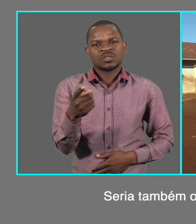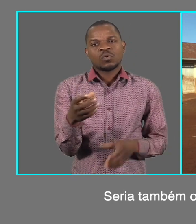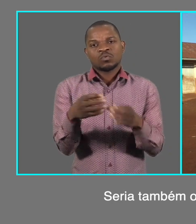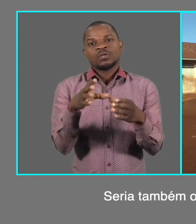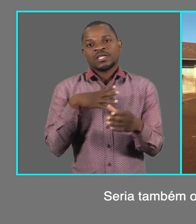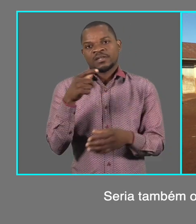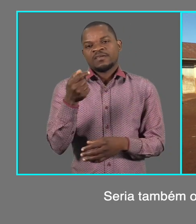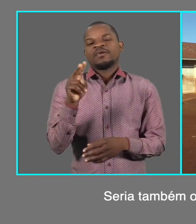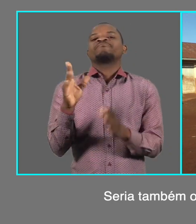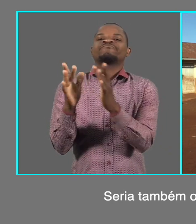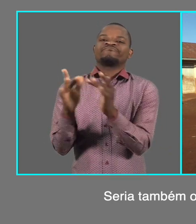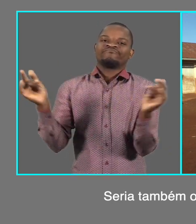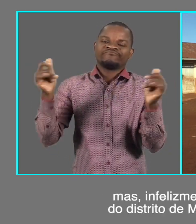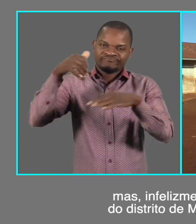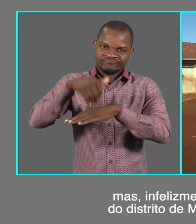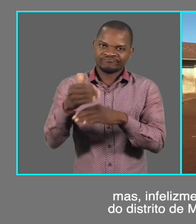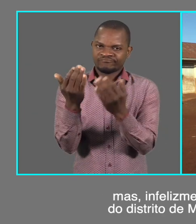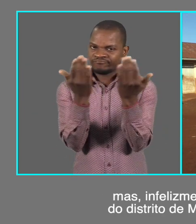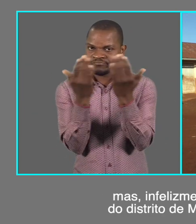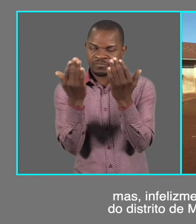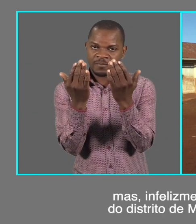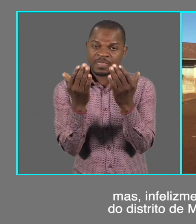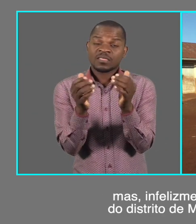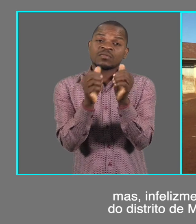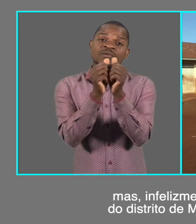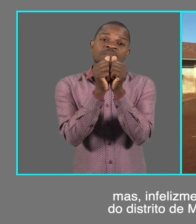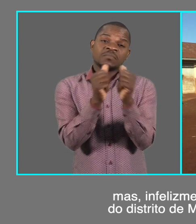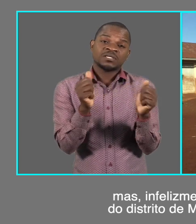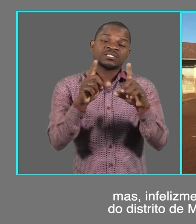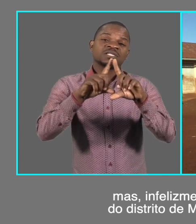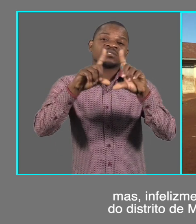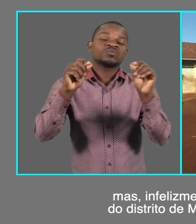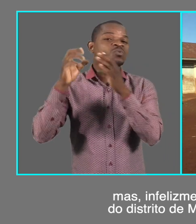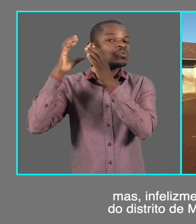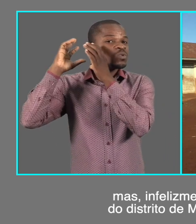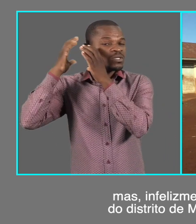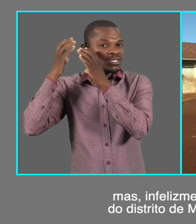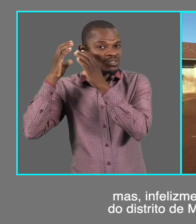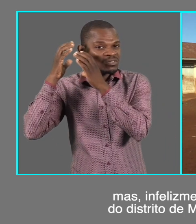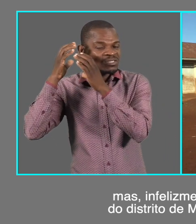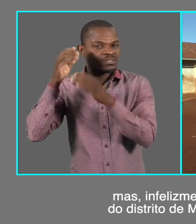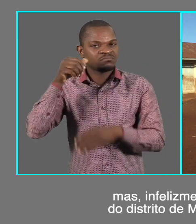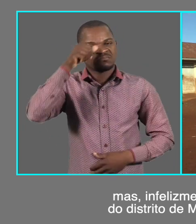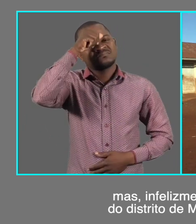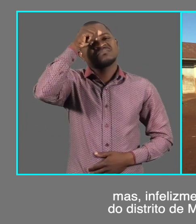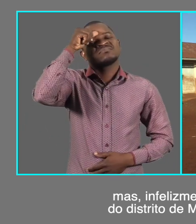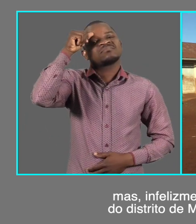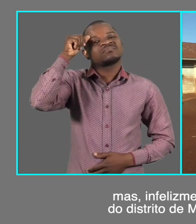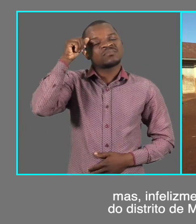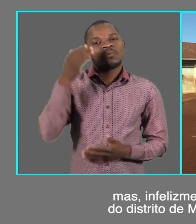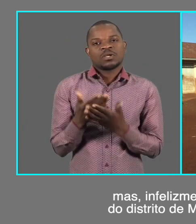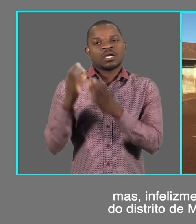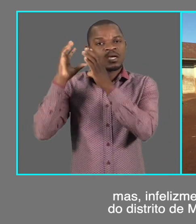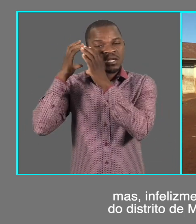das aulas via rádio. Mas, infelizmente, a nossa rádio comunitária daqui do Distrito de Moamba, o seu raio não